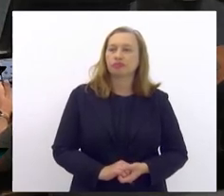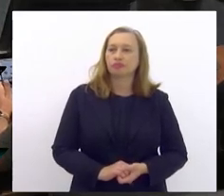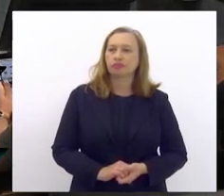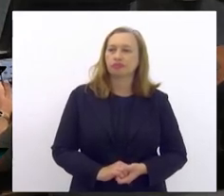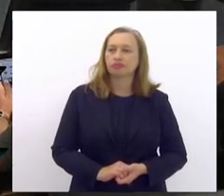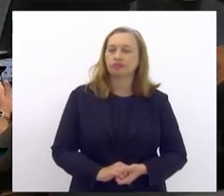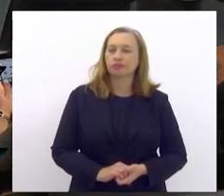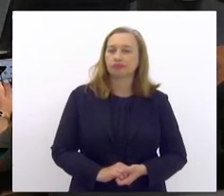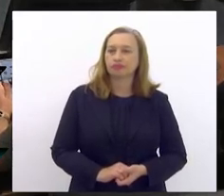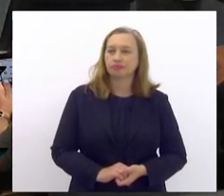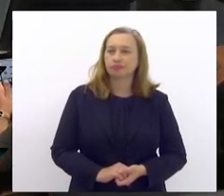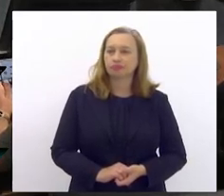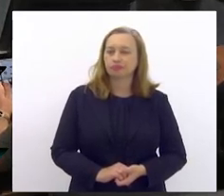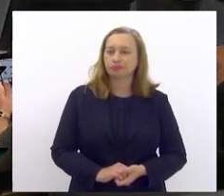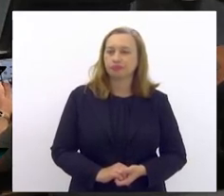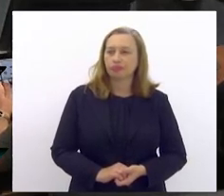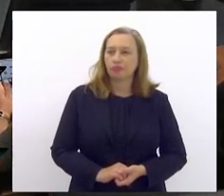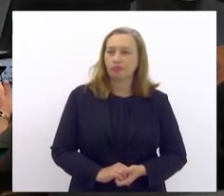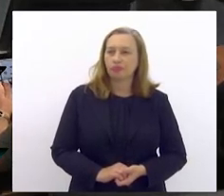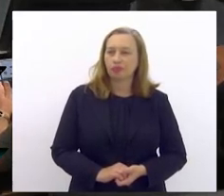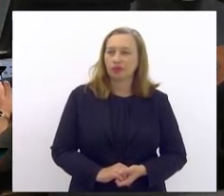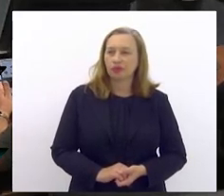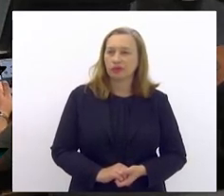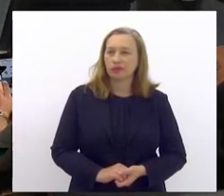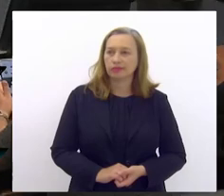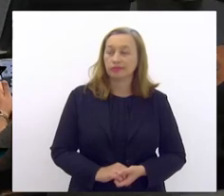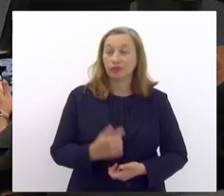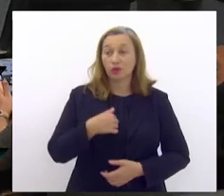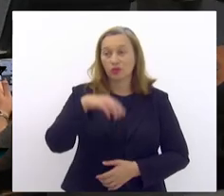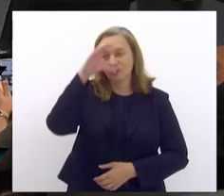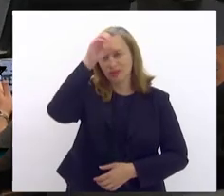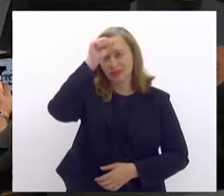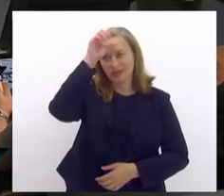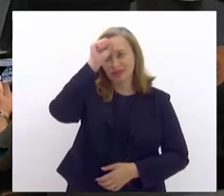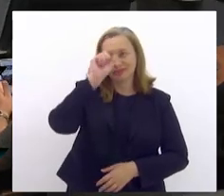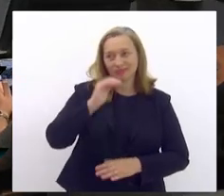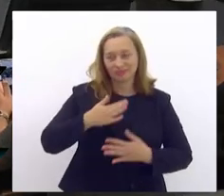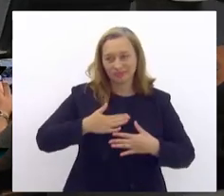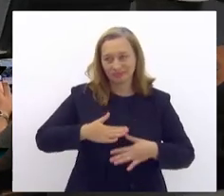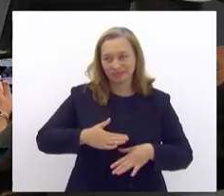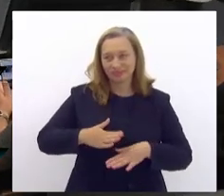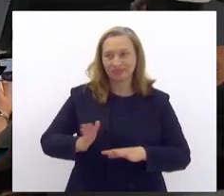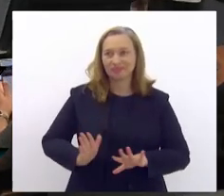Espera aí. Calma que eu estou aprendendo aqui ainda. Vamos lá.